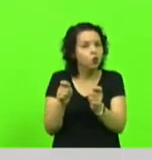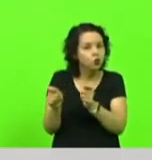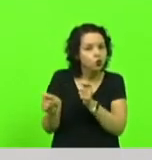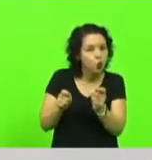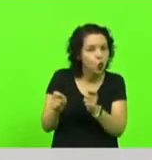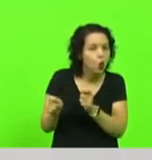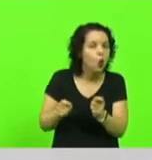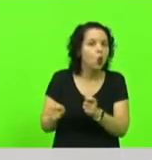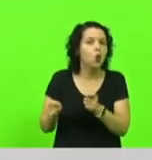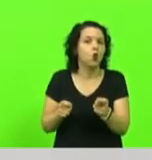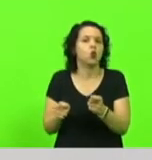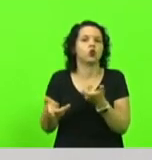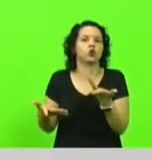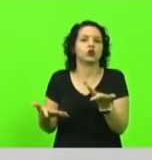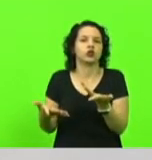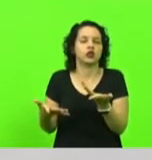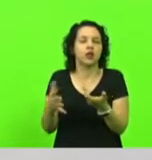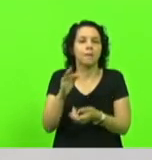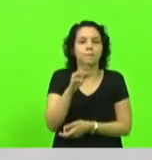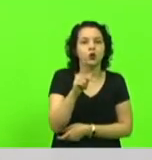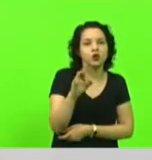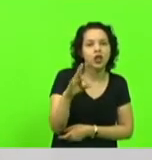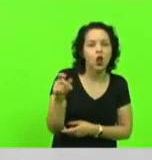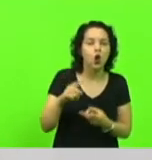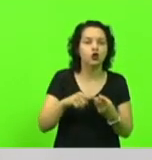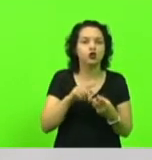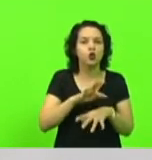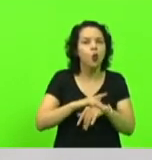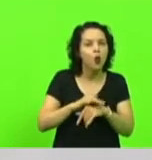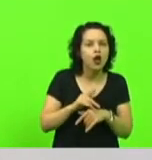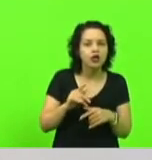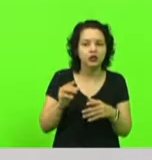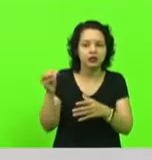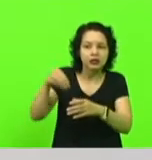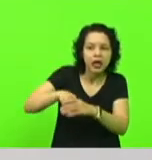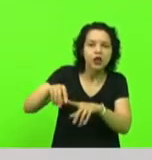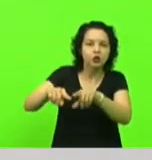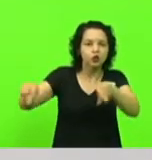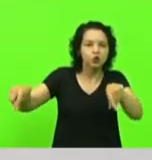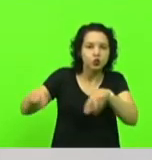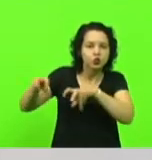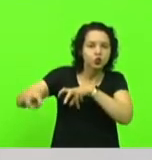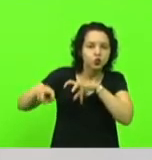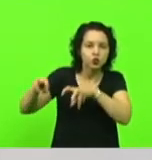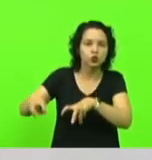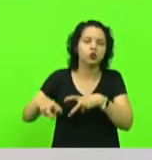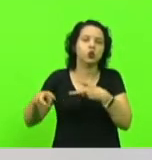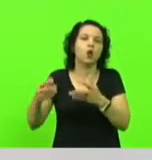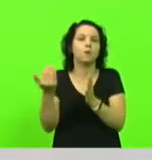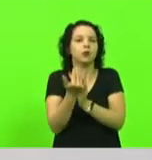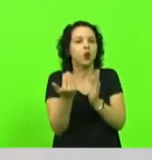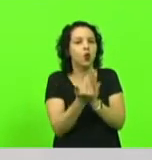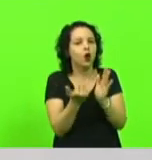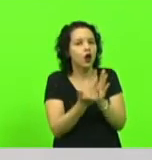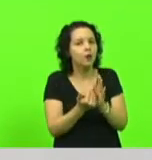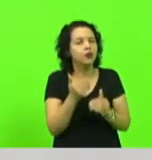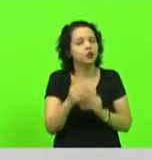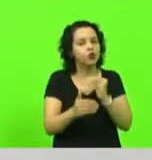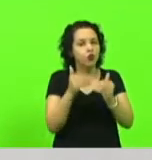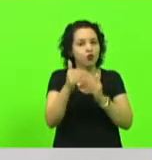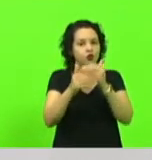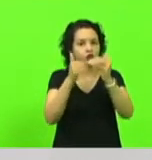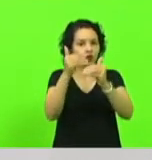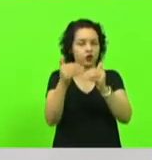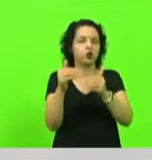erradicação da brucelose e tuberculose nas propriedades de Santa Catarina, um grande programa desenvolvido através da